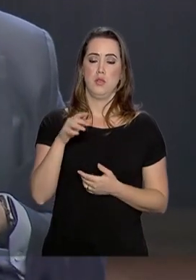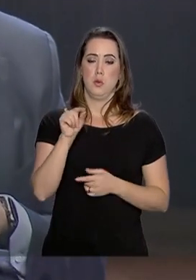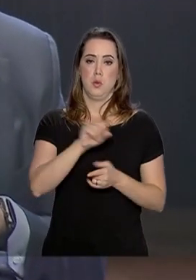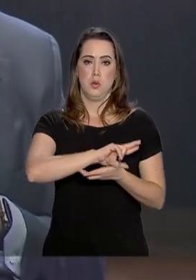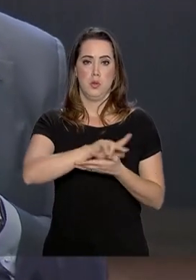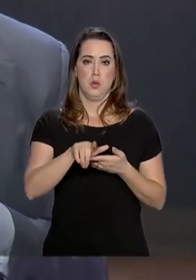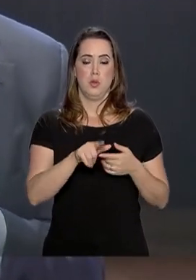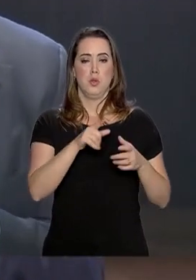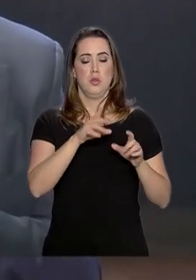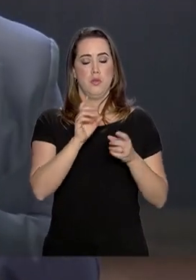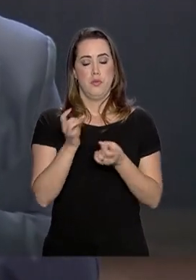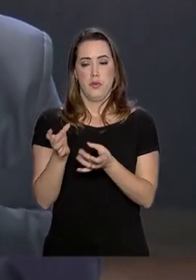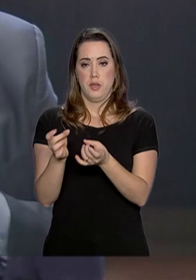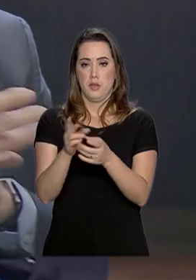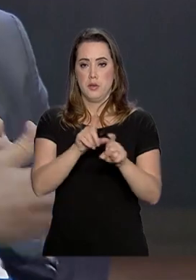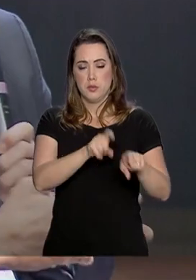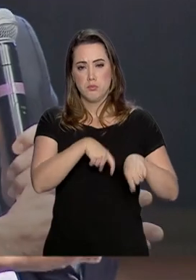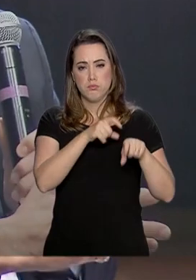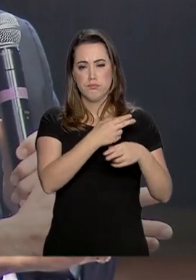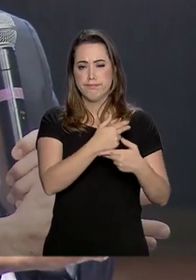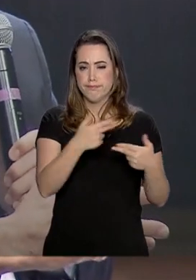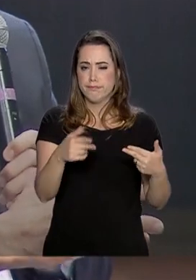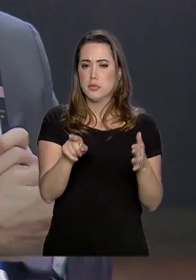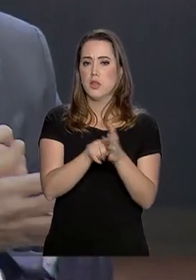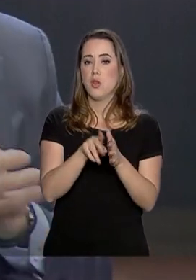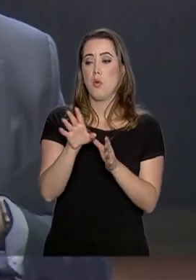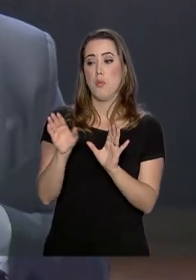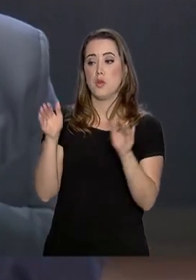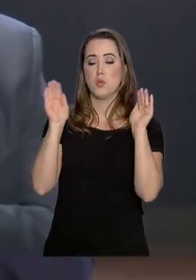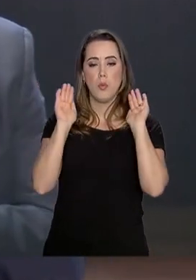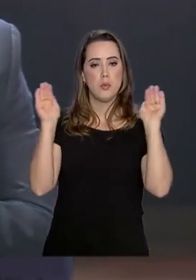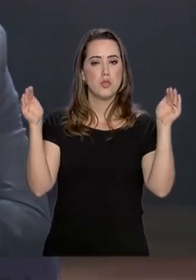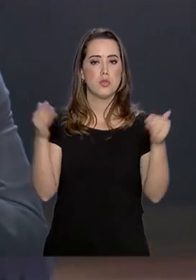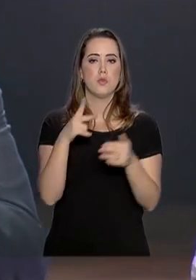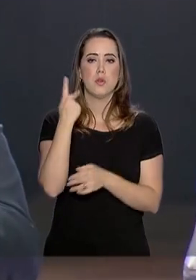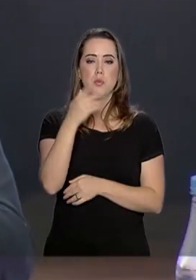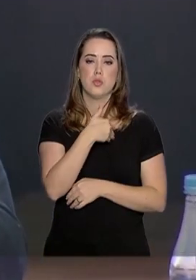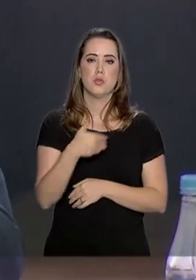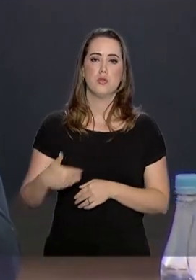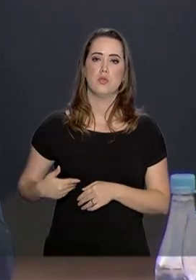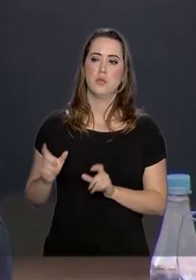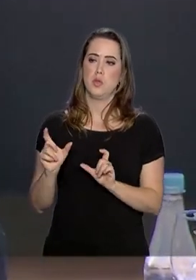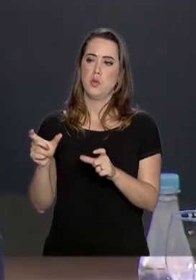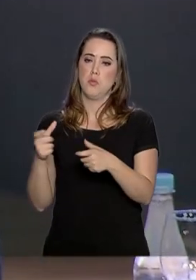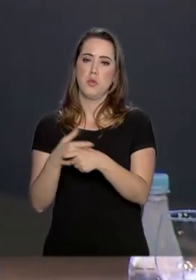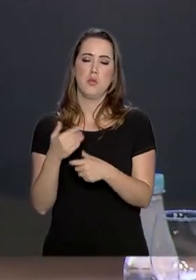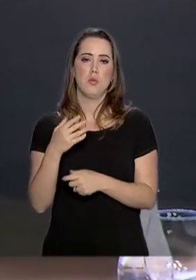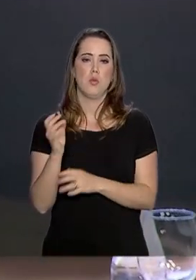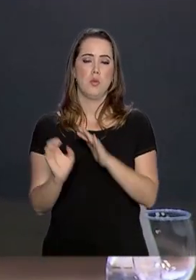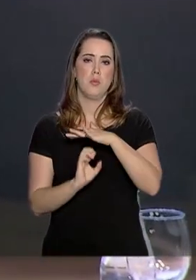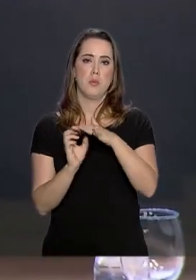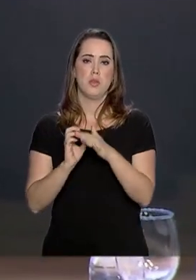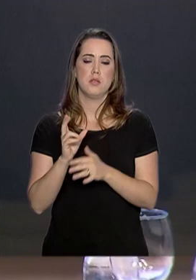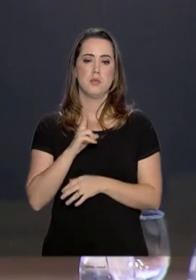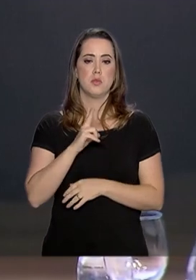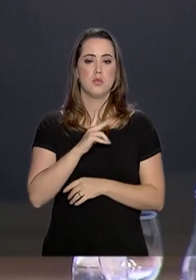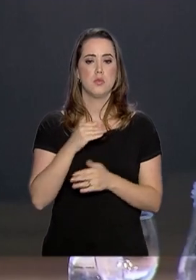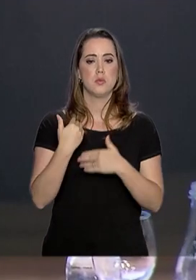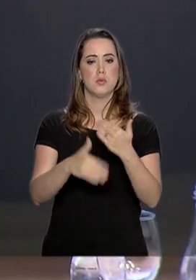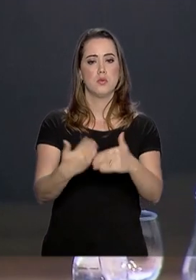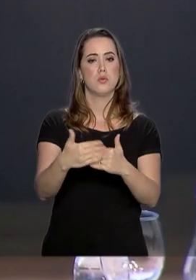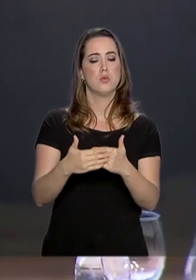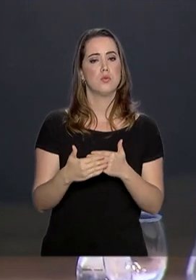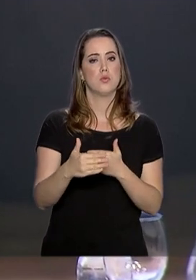eles deverão ser mais direcionados para as políticas de governo e concorrer menos com os bancos privados. Mas eles vão